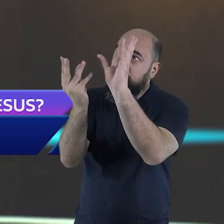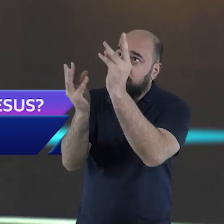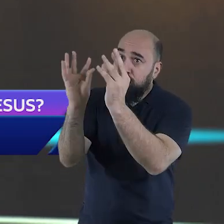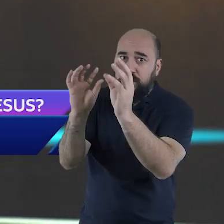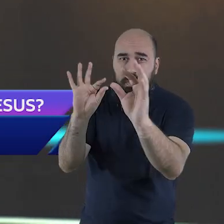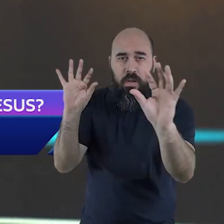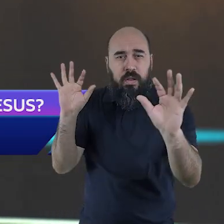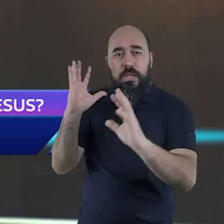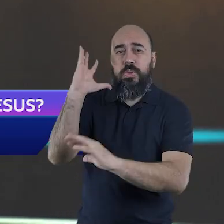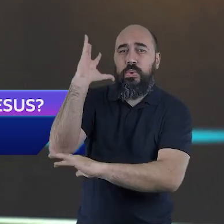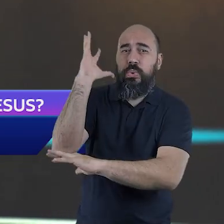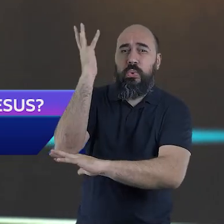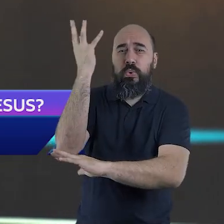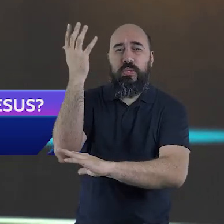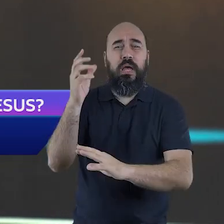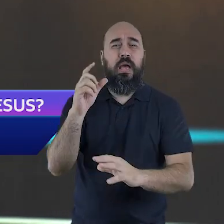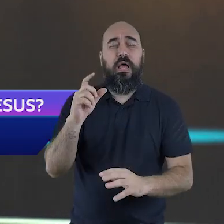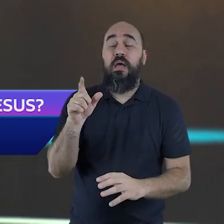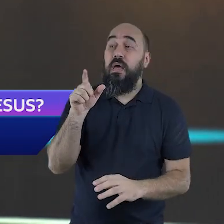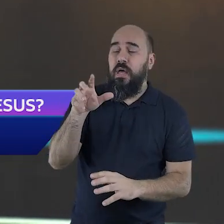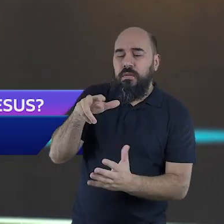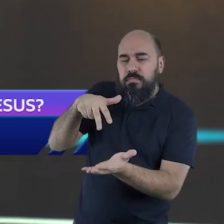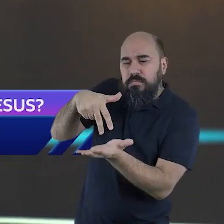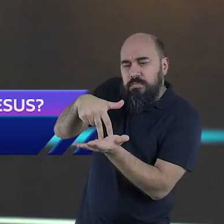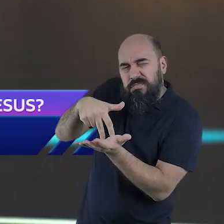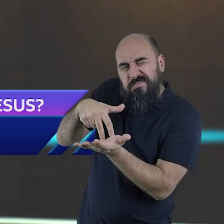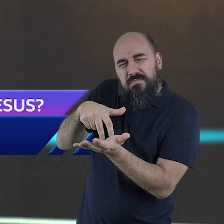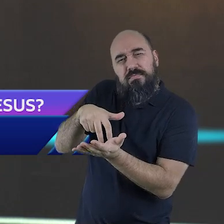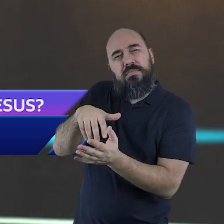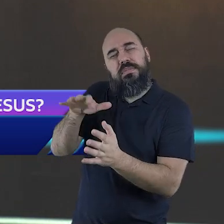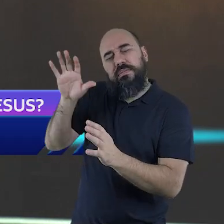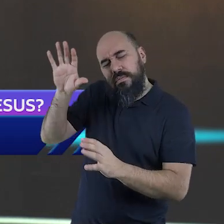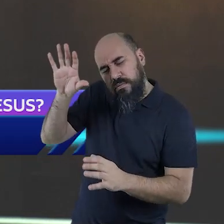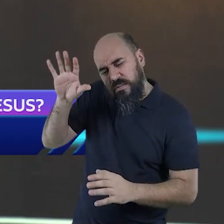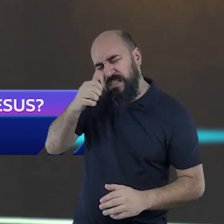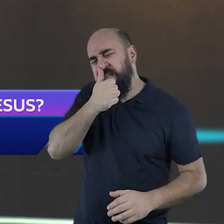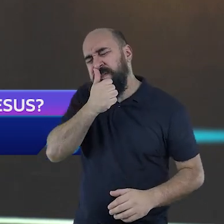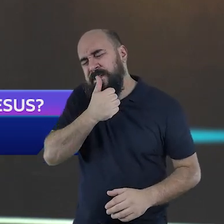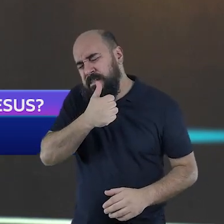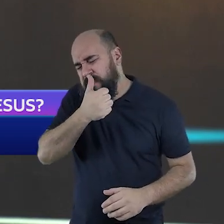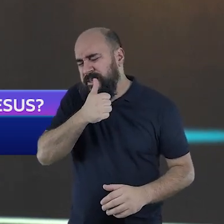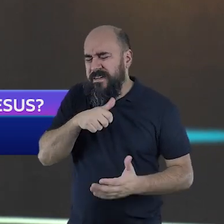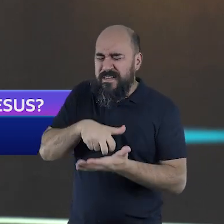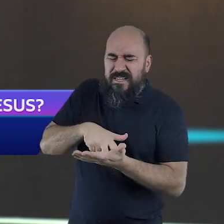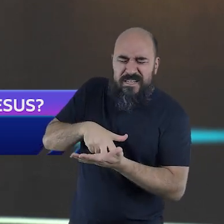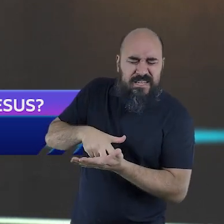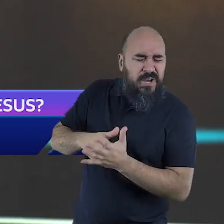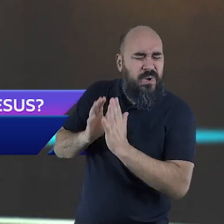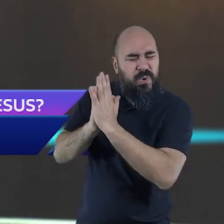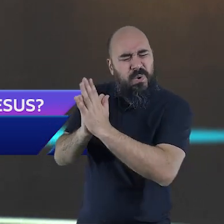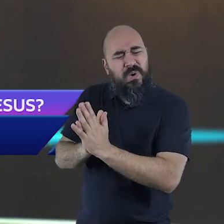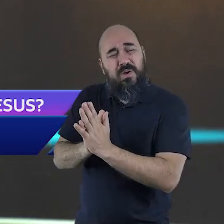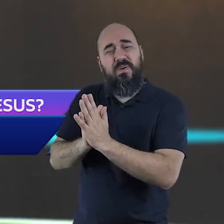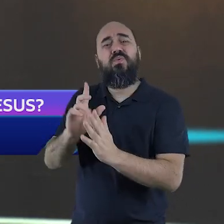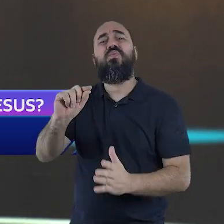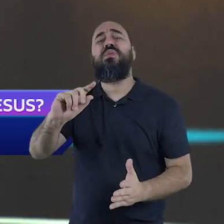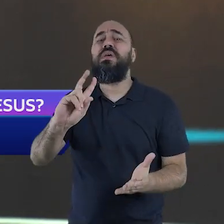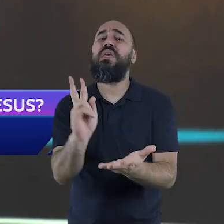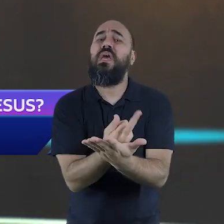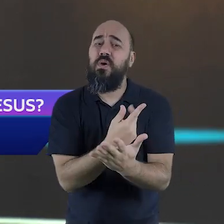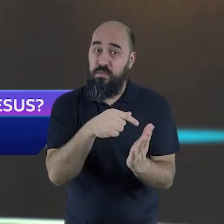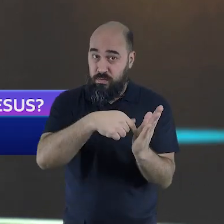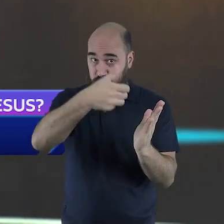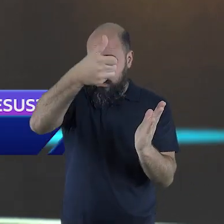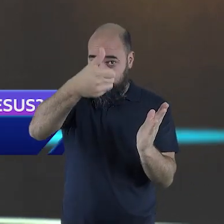Ele já está pronto para o sacrifício final e veja o que diz a Bíblia no versículo 34 do capítulo